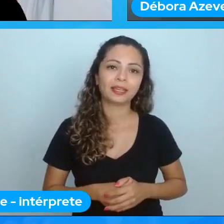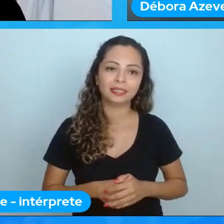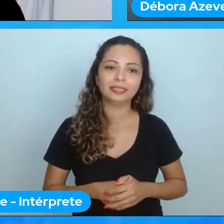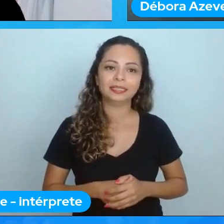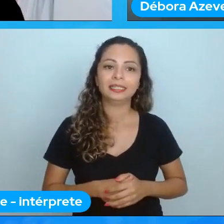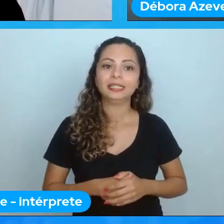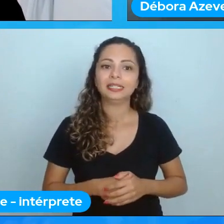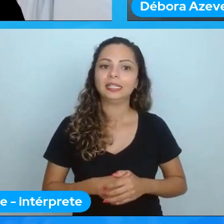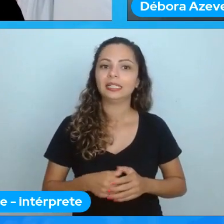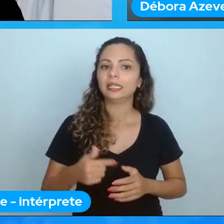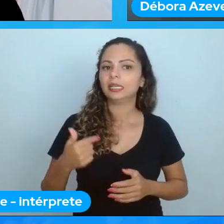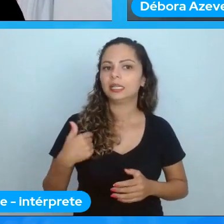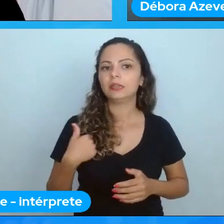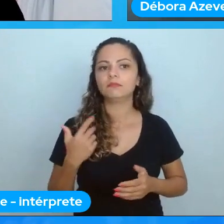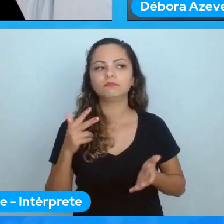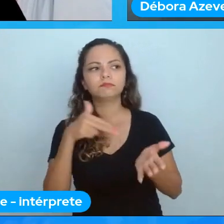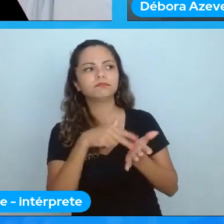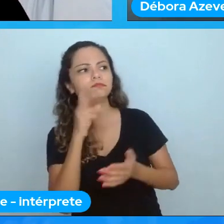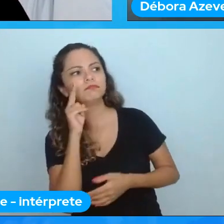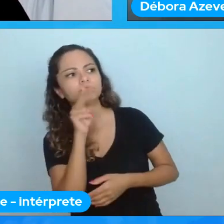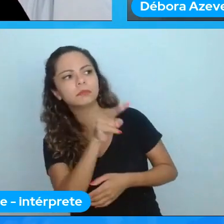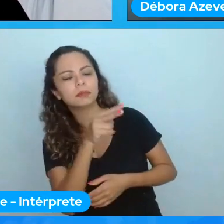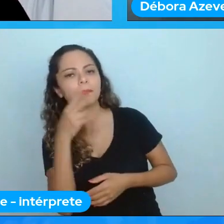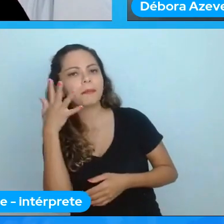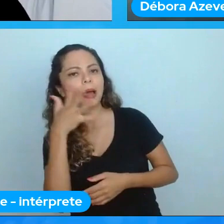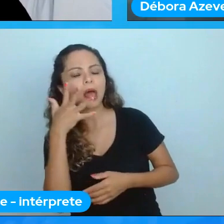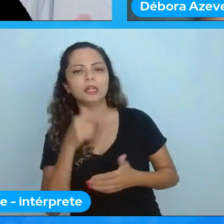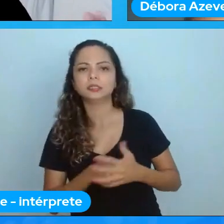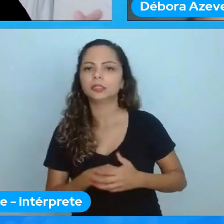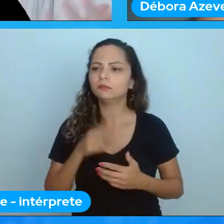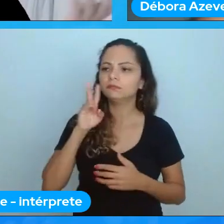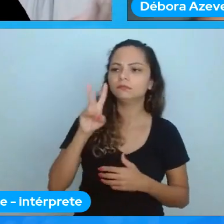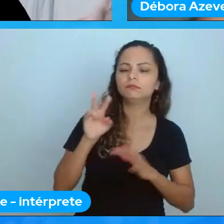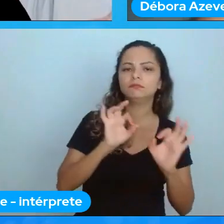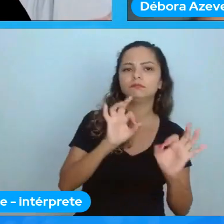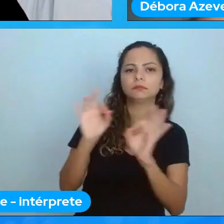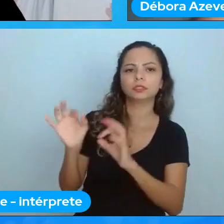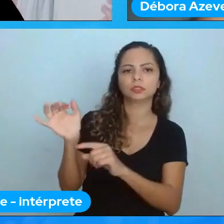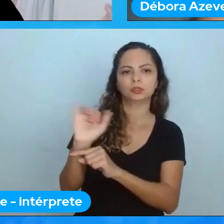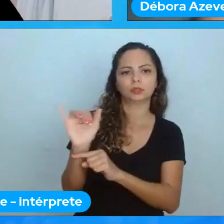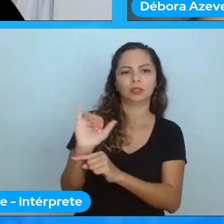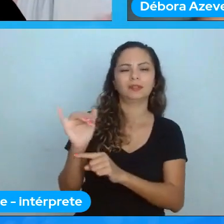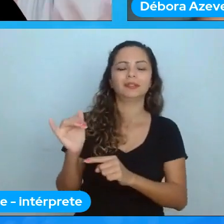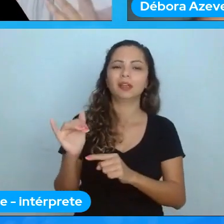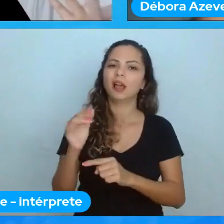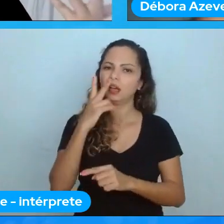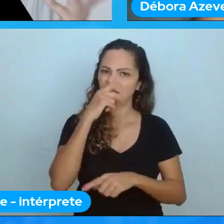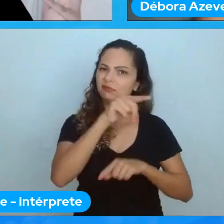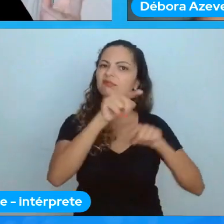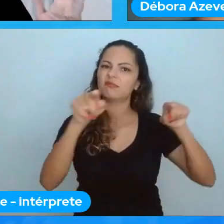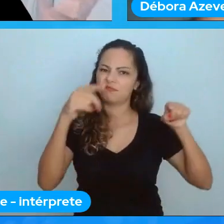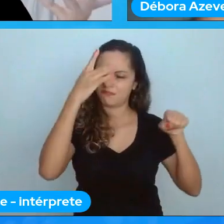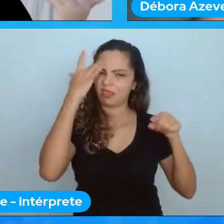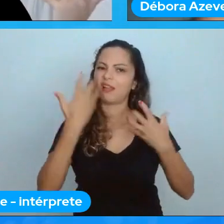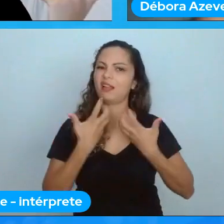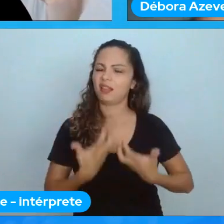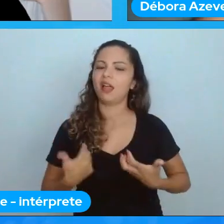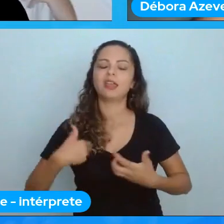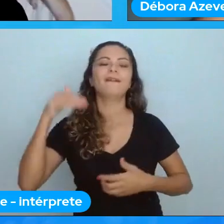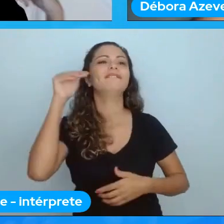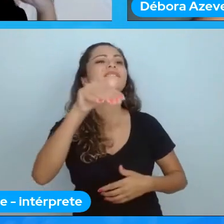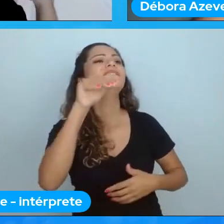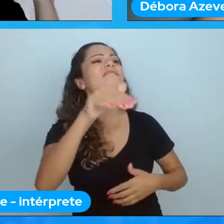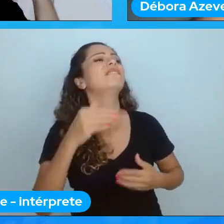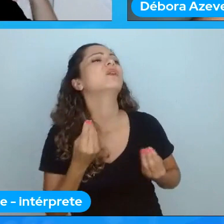vou aqui assistir uns vídeos no youtube porque houve um momento também que eu acho que eu cansei as pessoas perguntando ah mas como é que a gente faz a